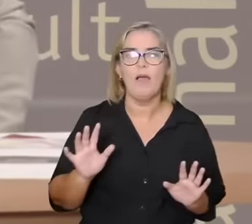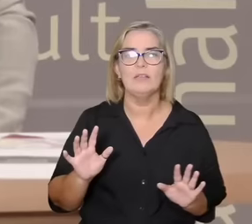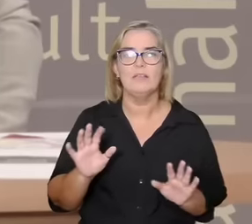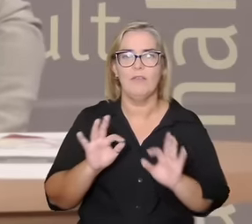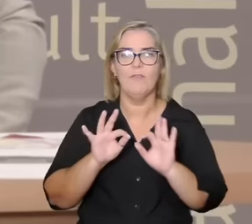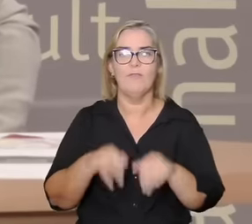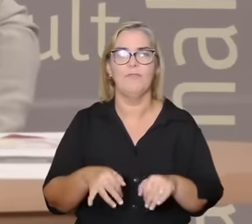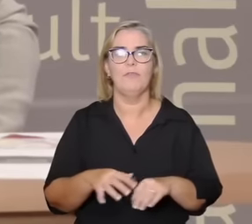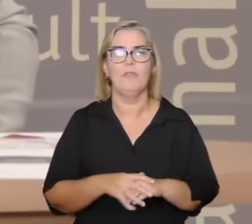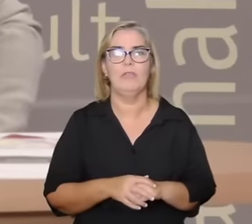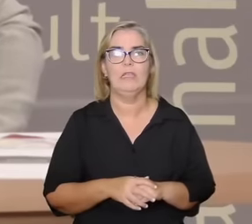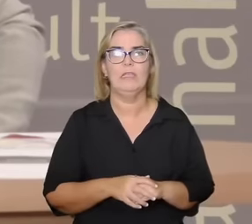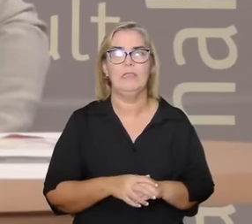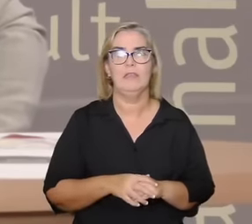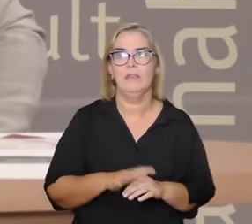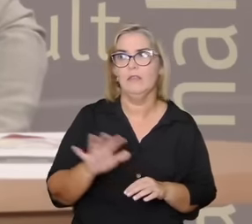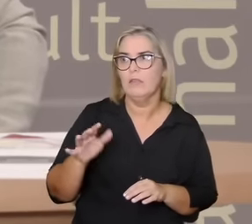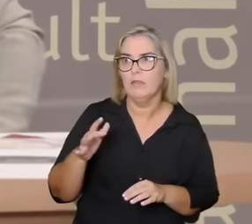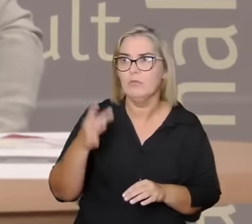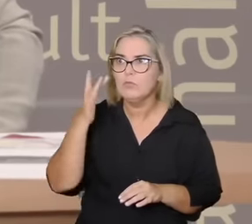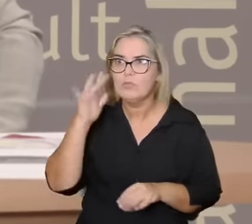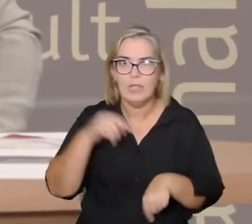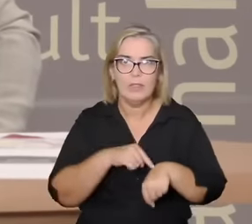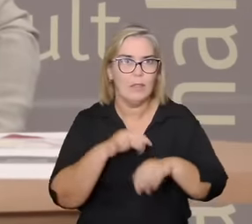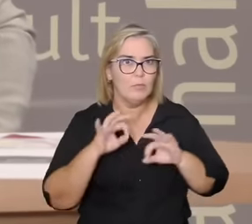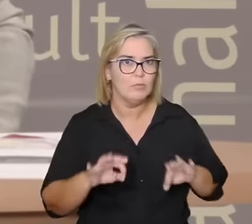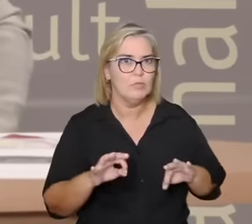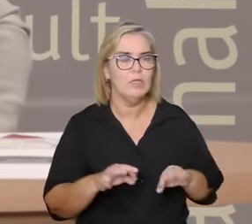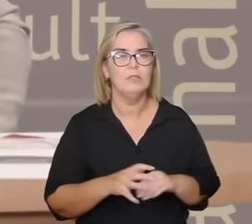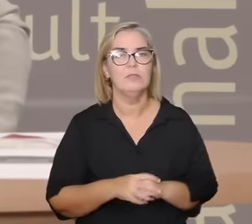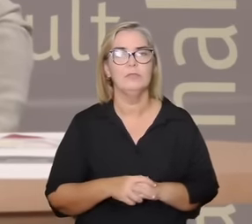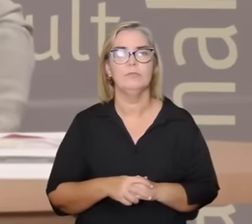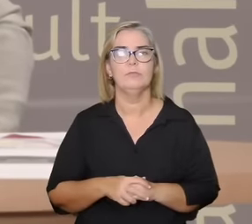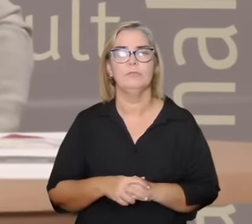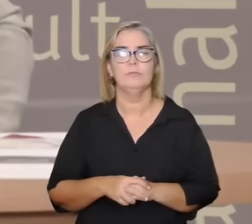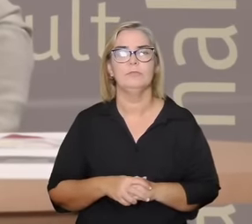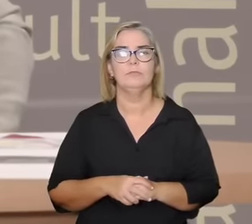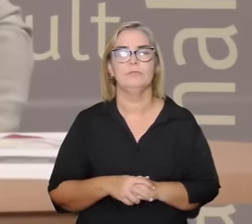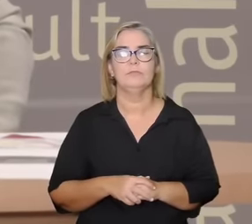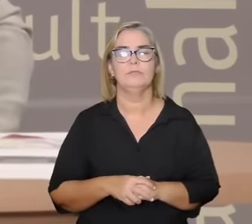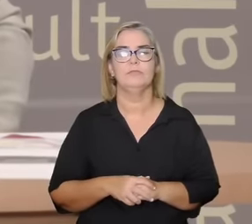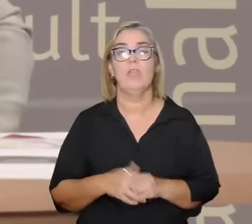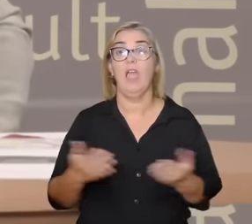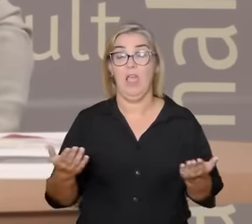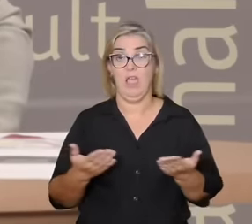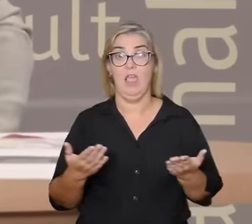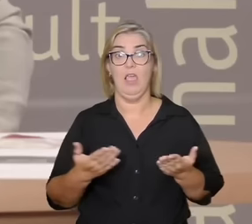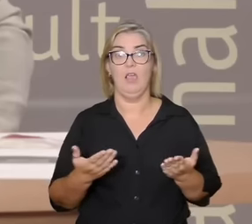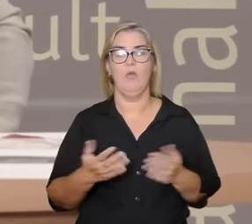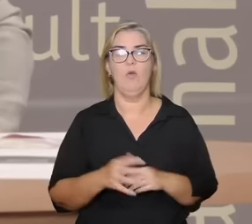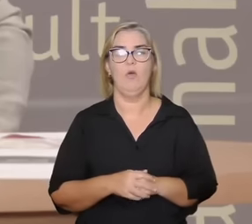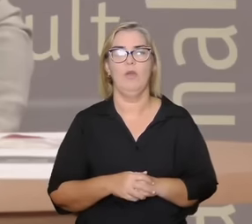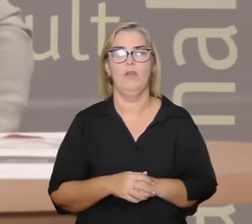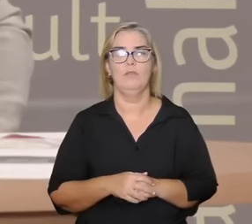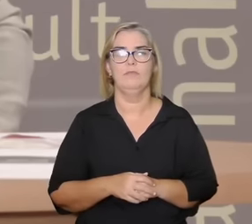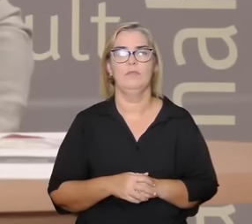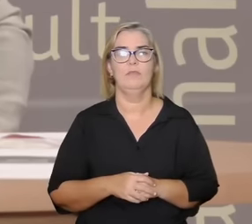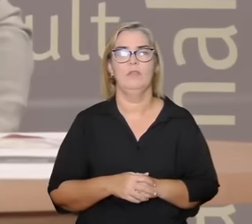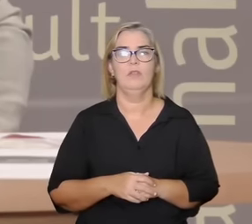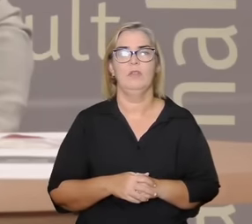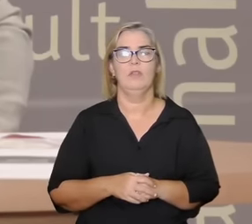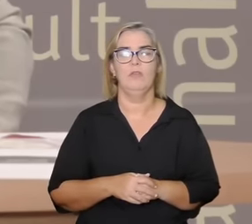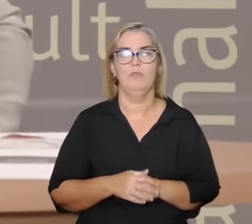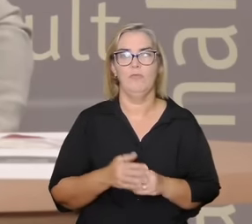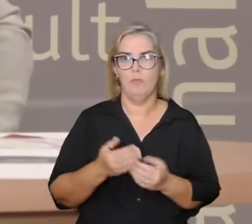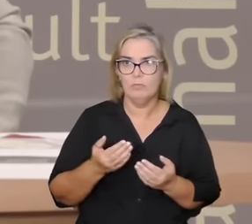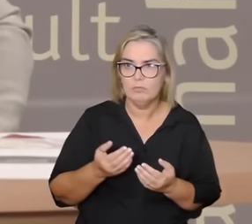parte se eu estou enganado é isso? da primeira parte é e aí eu vou passar para vocês para a gente